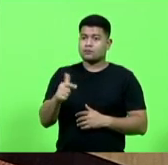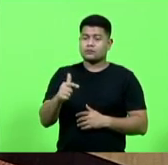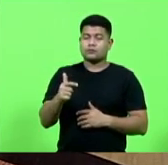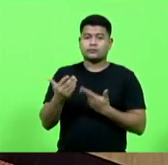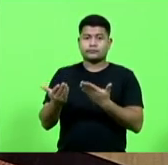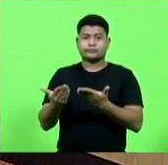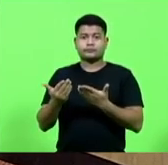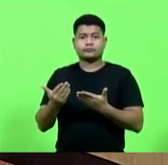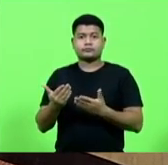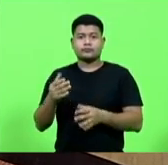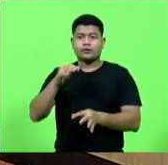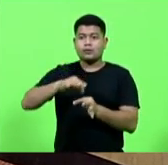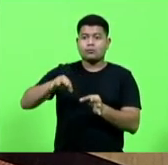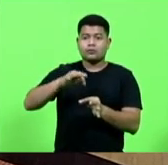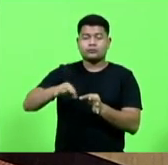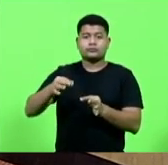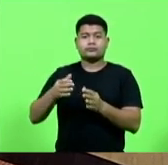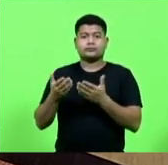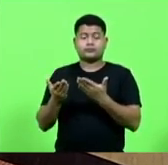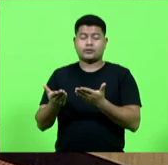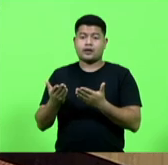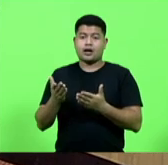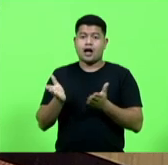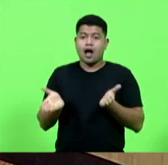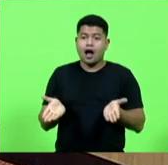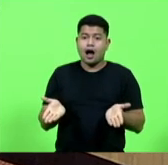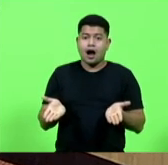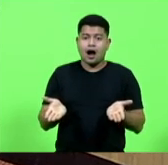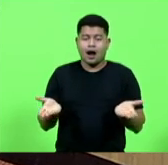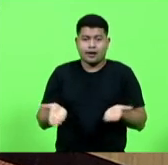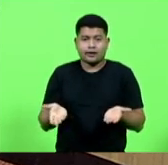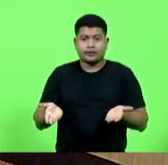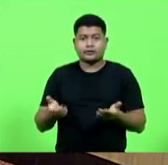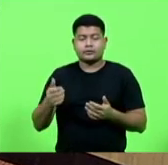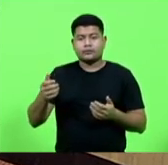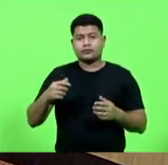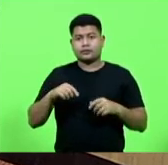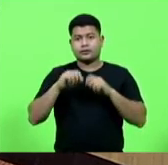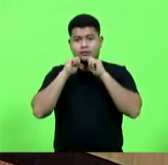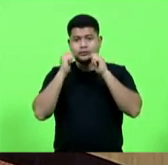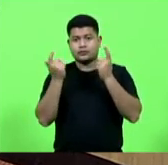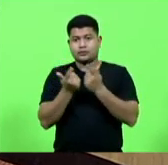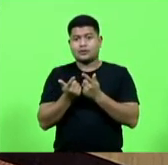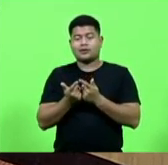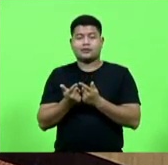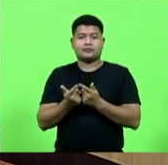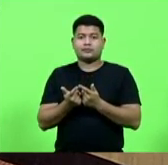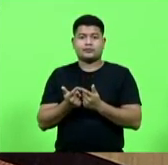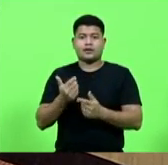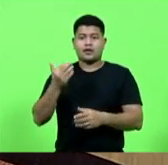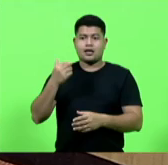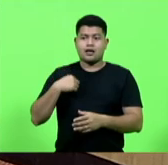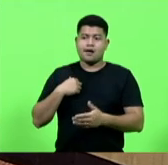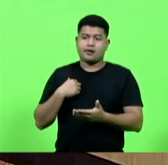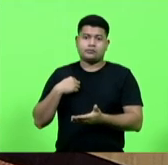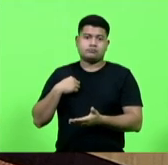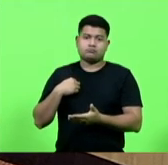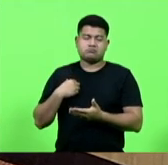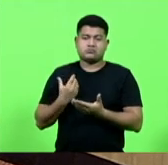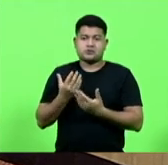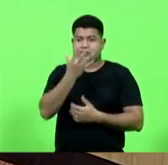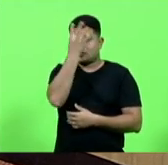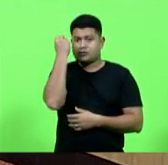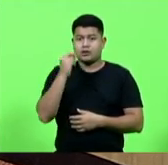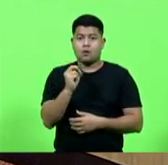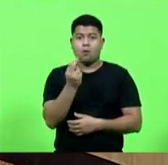órgão, nenhuma parte da Casa Legislativa, da Assembleia Legislativa em falta com essas atribuições. A Procuradoria da Mulher